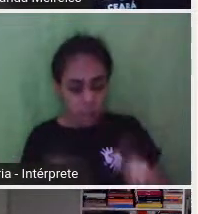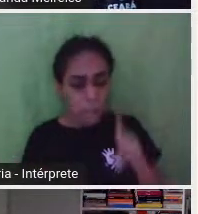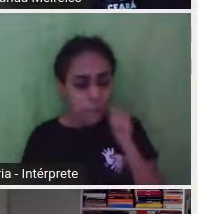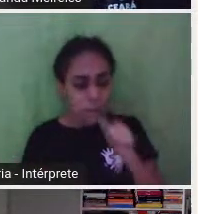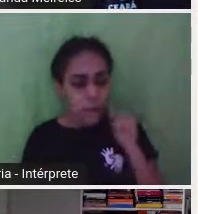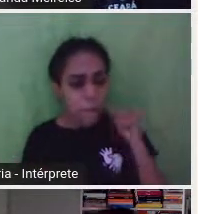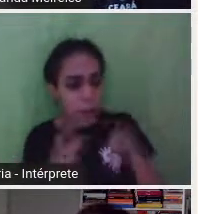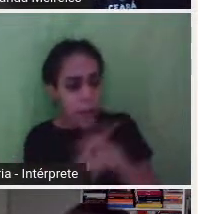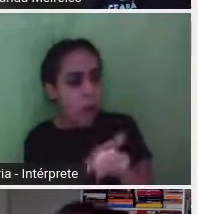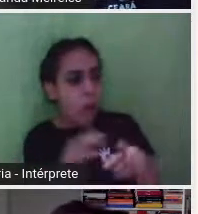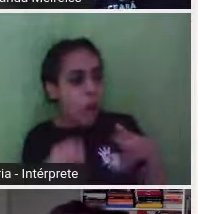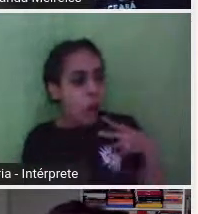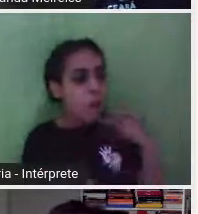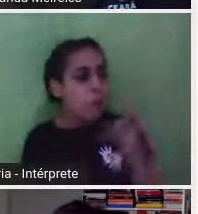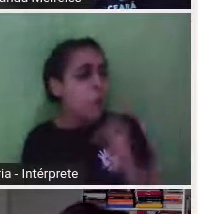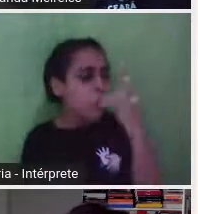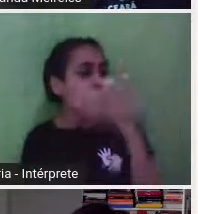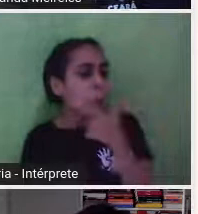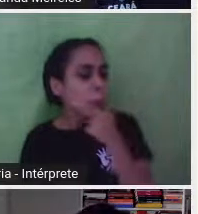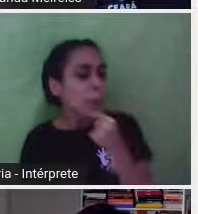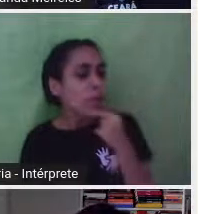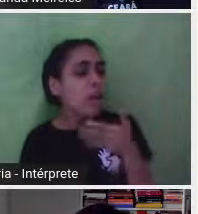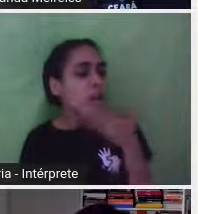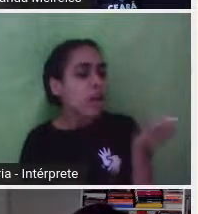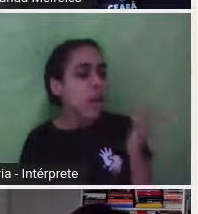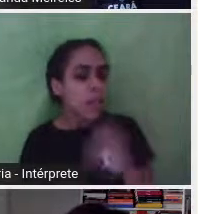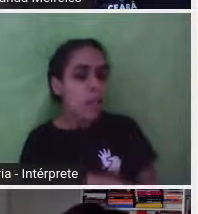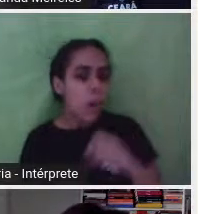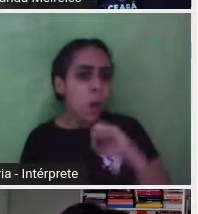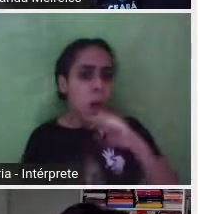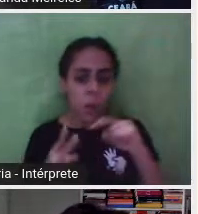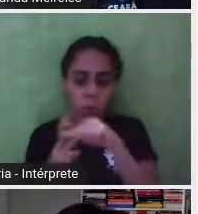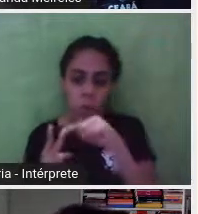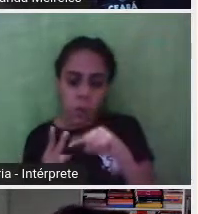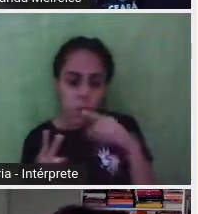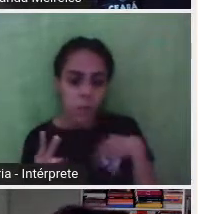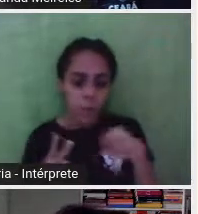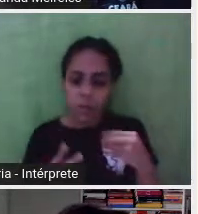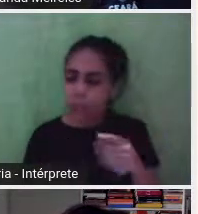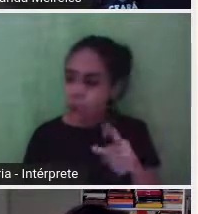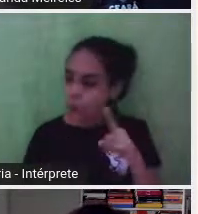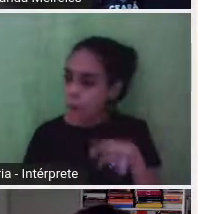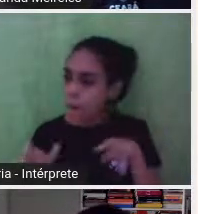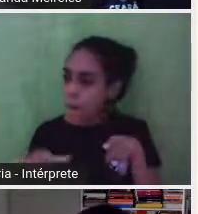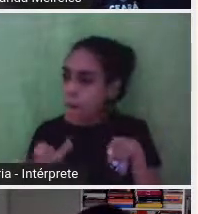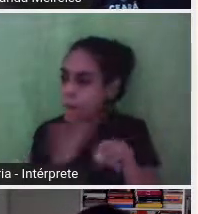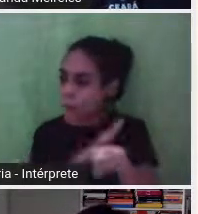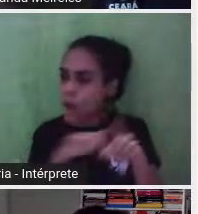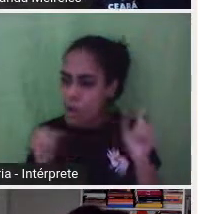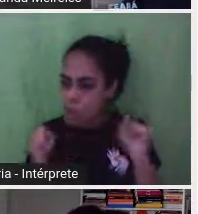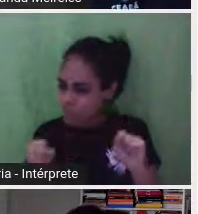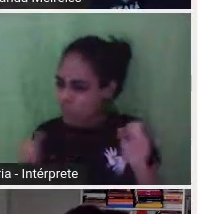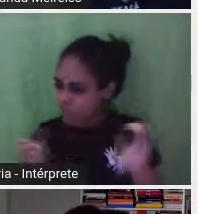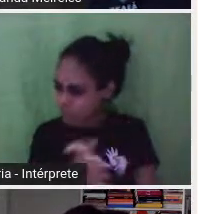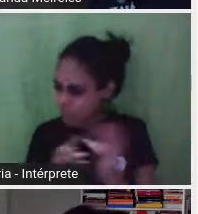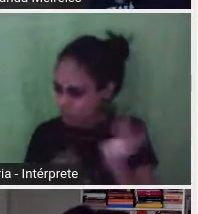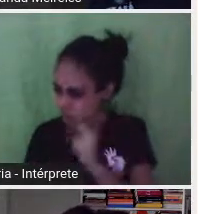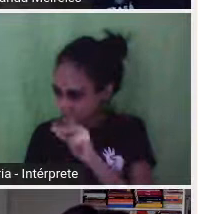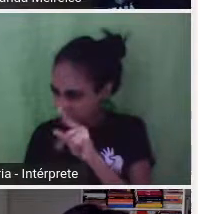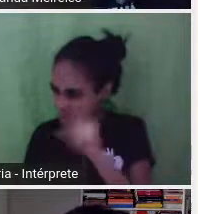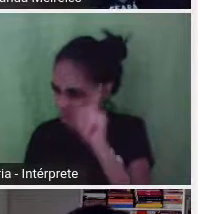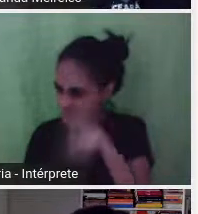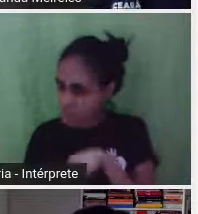Se tem uma menina pra fazer um casalzinho, aí eu pergunto, mas agora pode casar irmão com irmã? Né?